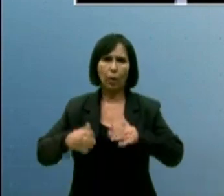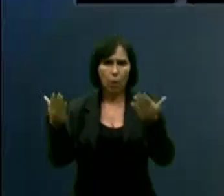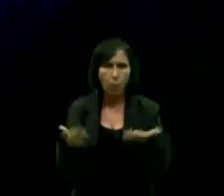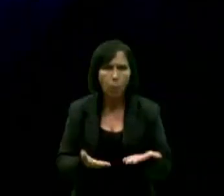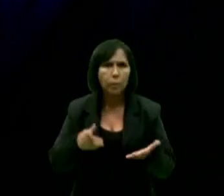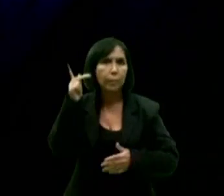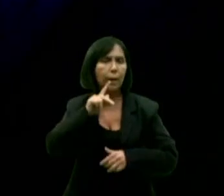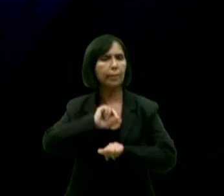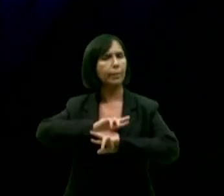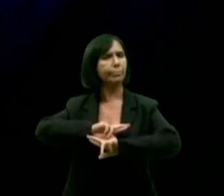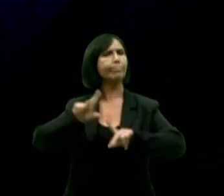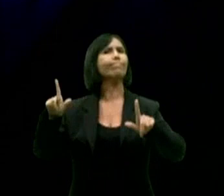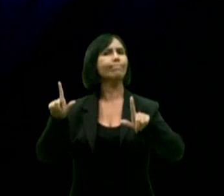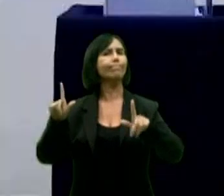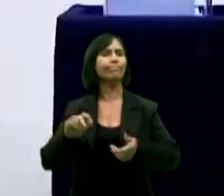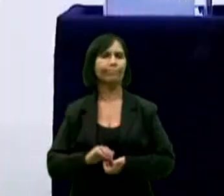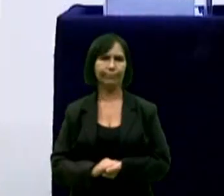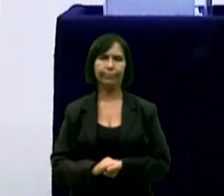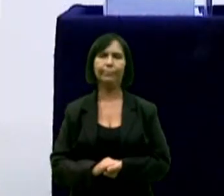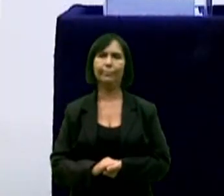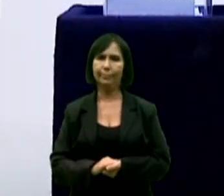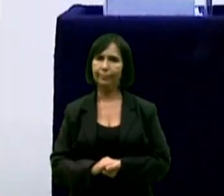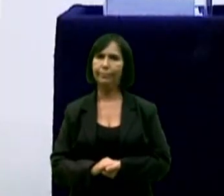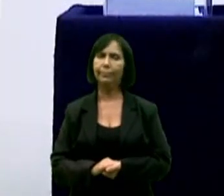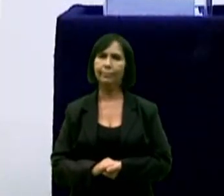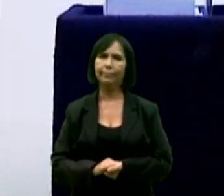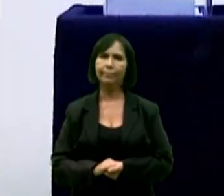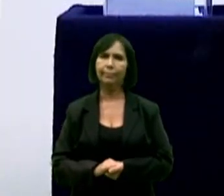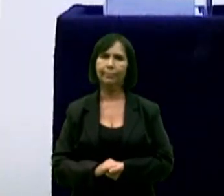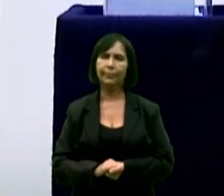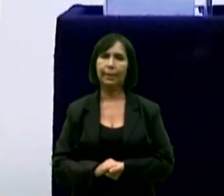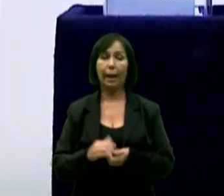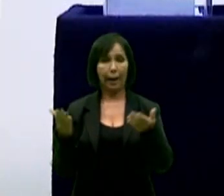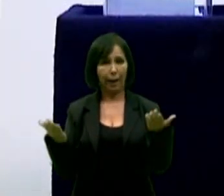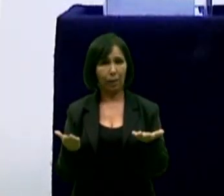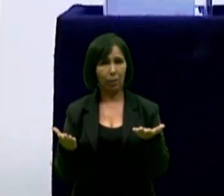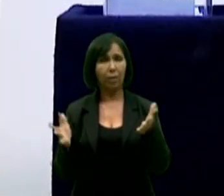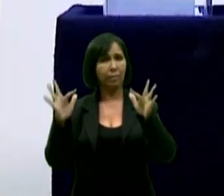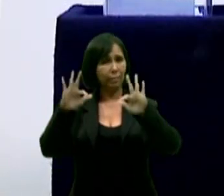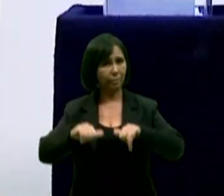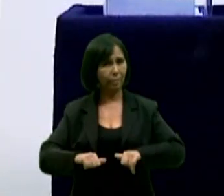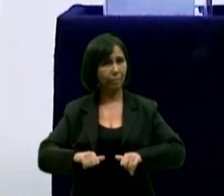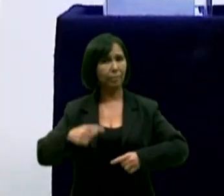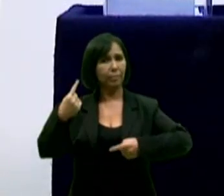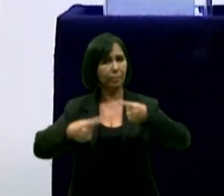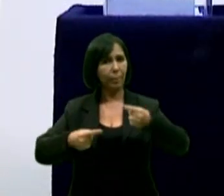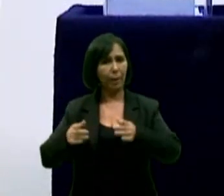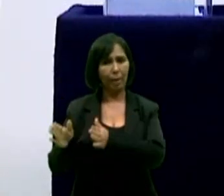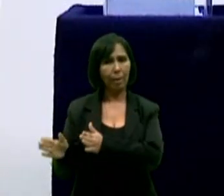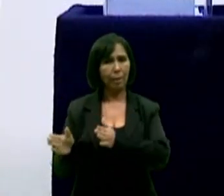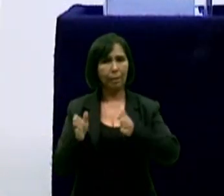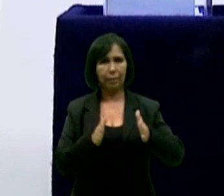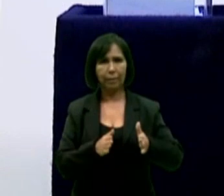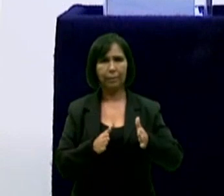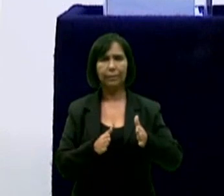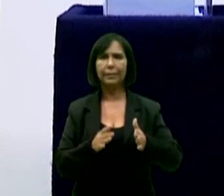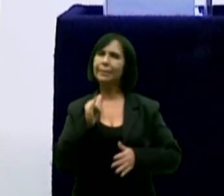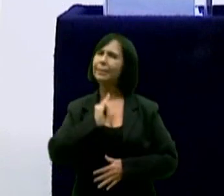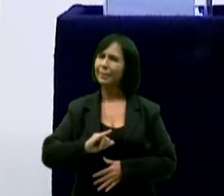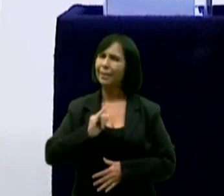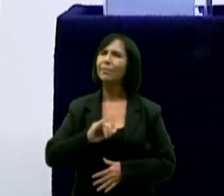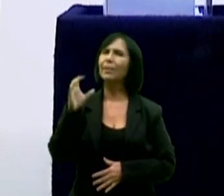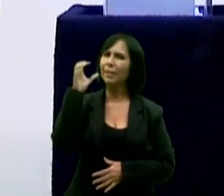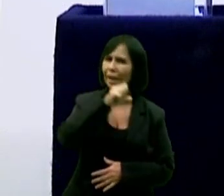outro momento. Chegamos ao fim de mais um bloco deste debate. Vamos agora a um rápido intervalo. Lembrando